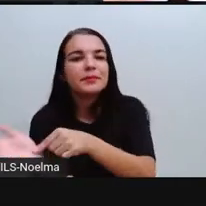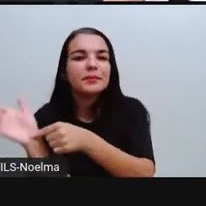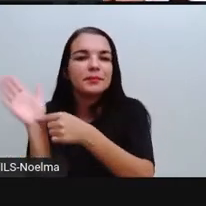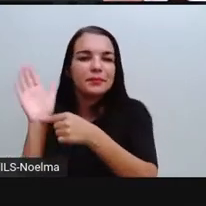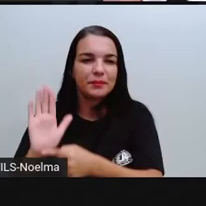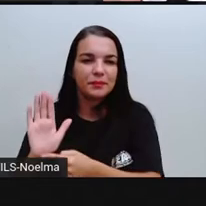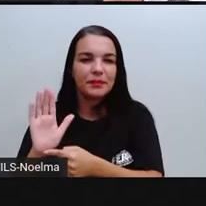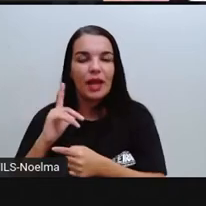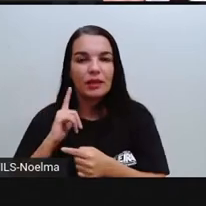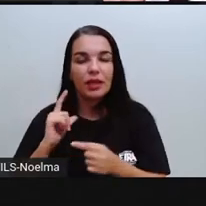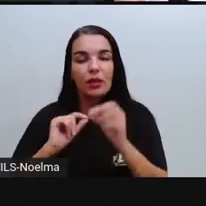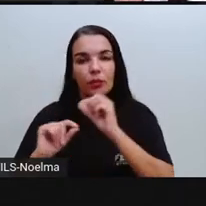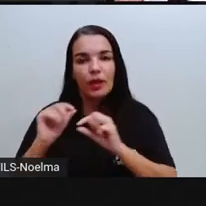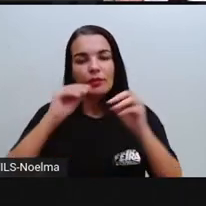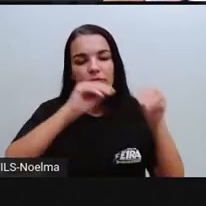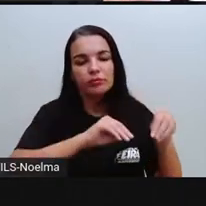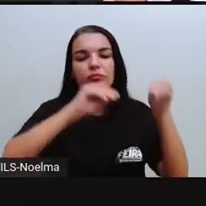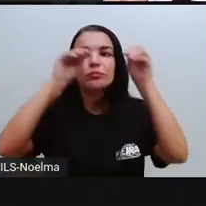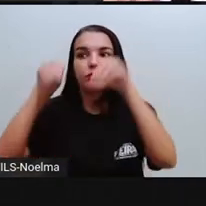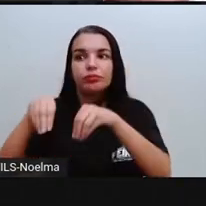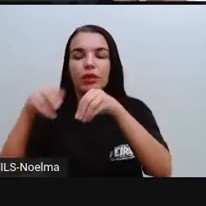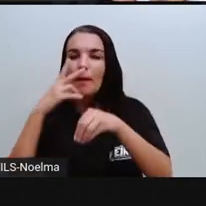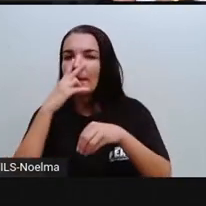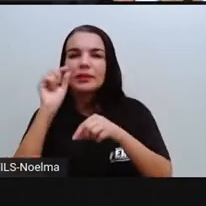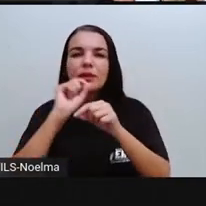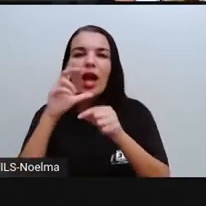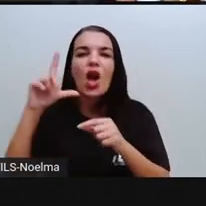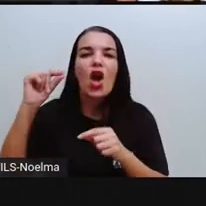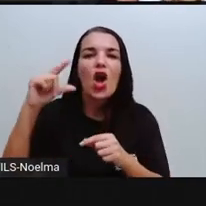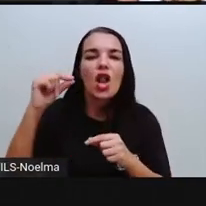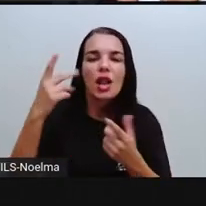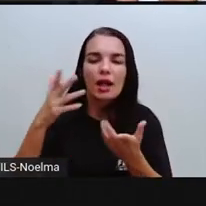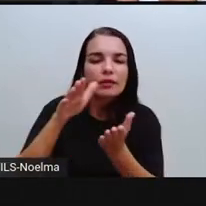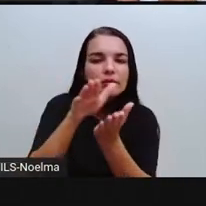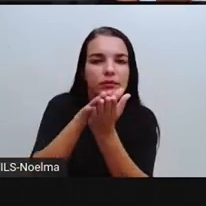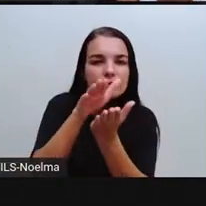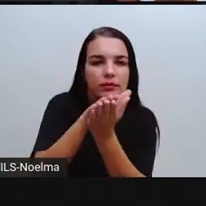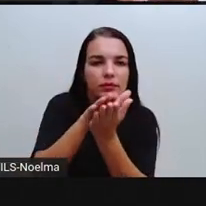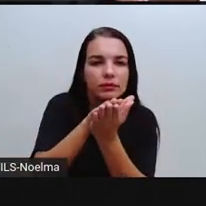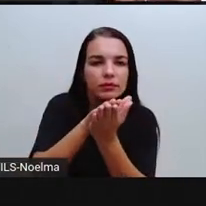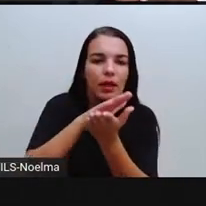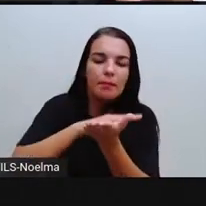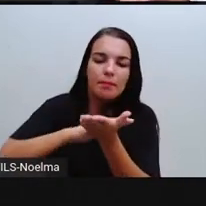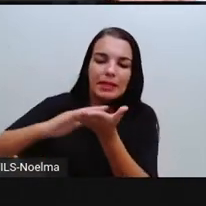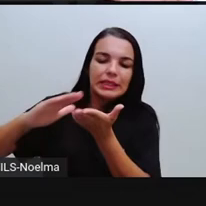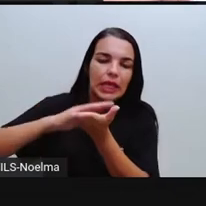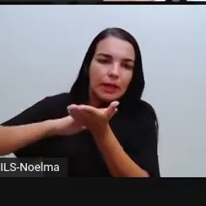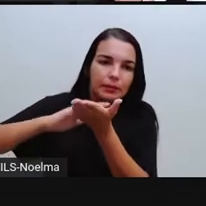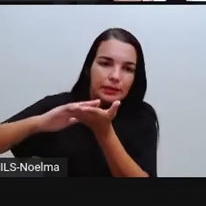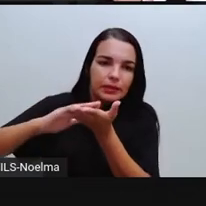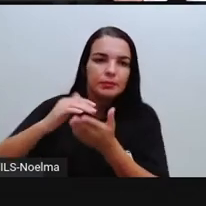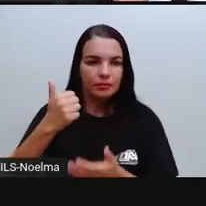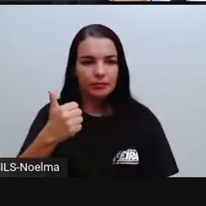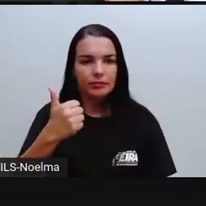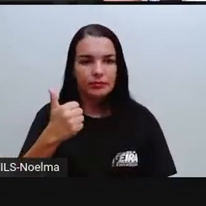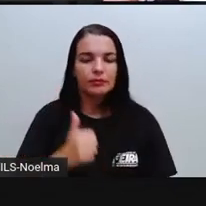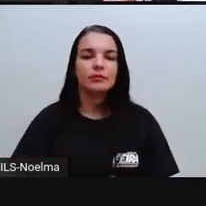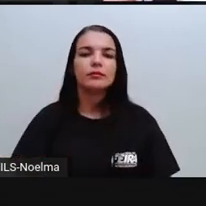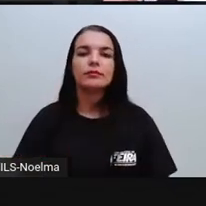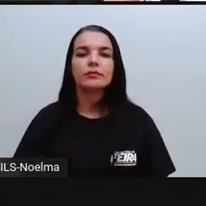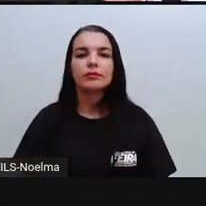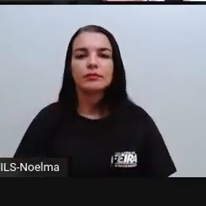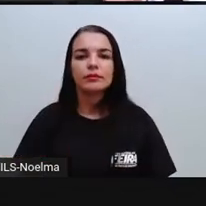isopor, como se estivesse colado aí a essa folha. E vocês vão passando a mãozinha, certo?